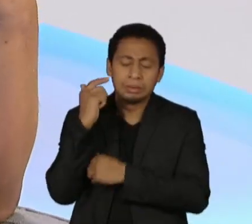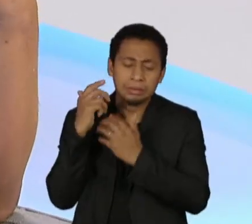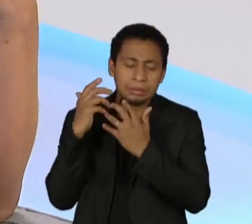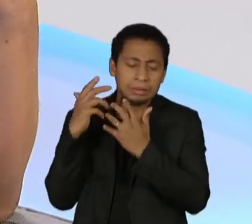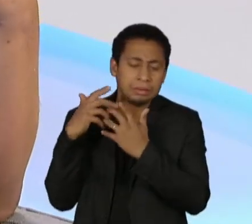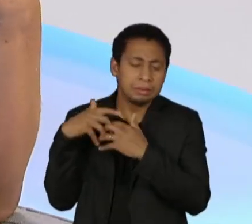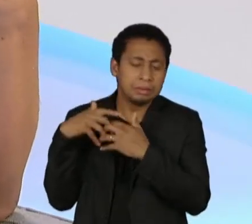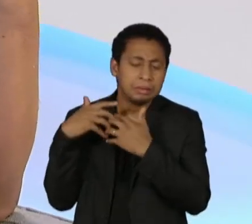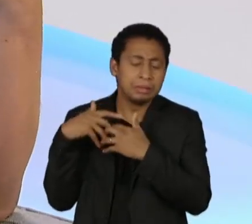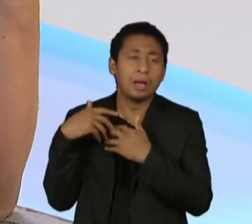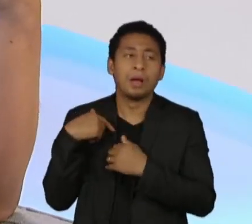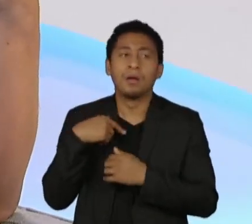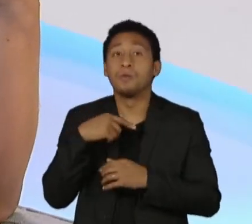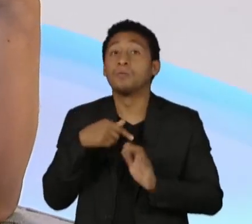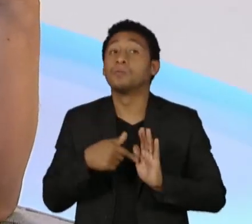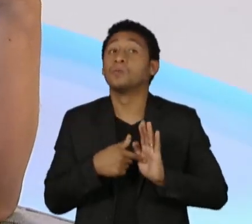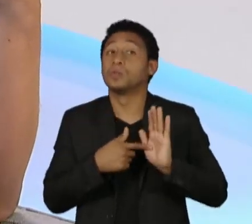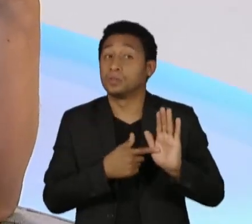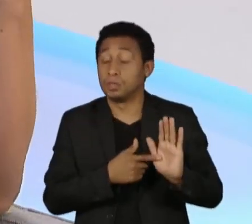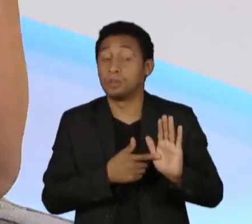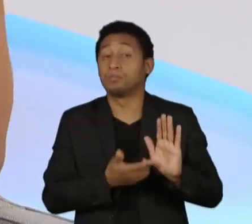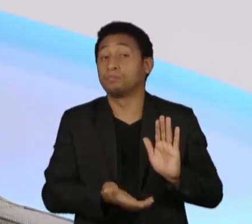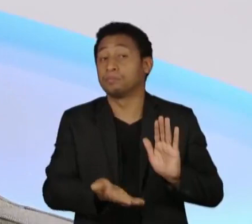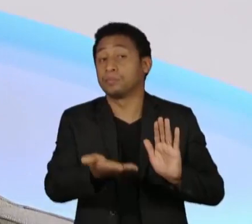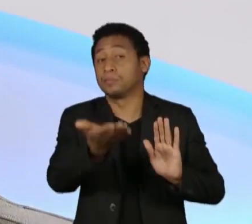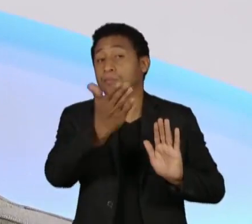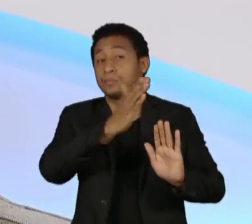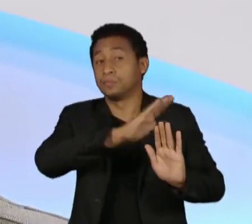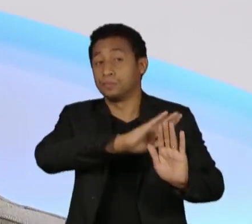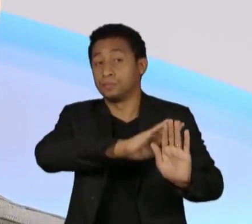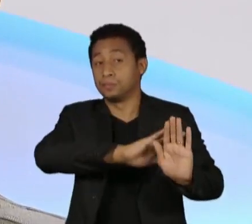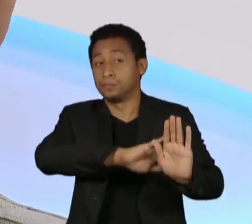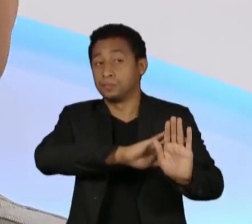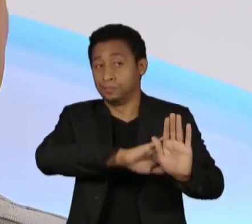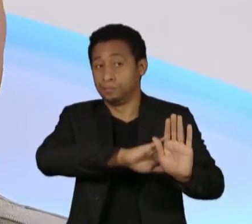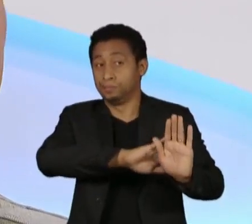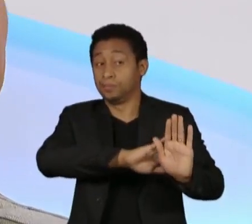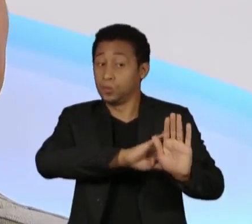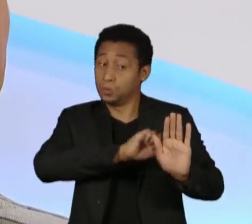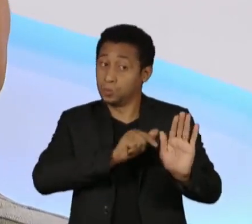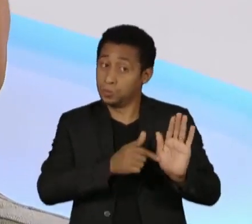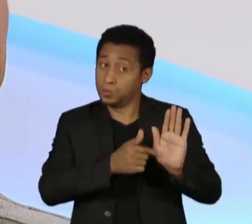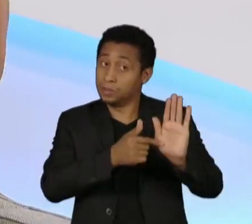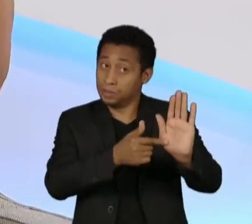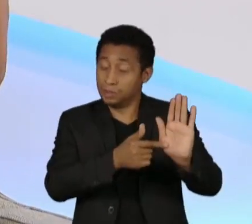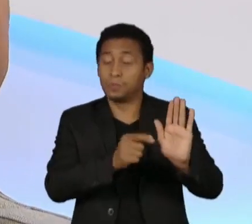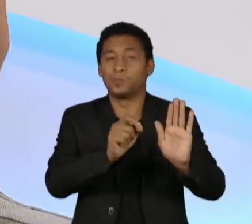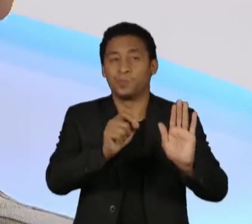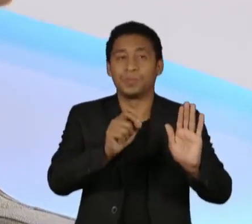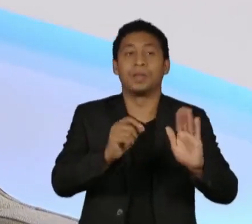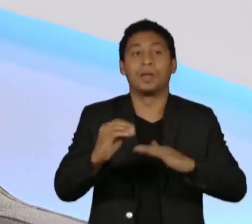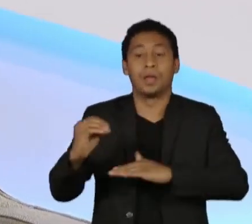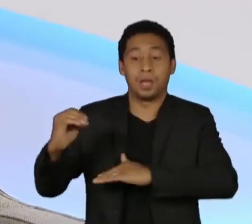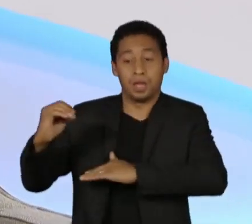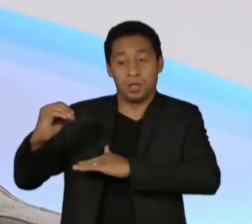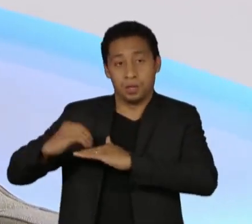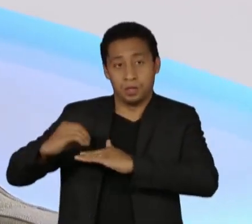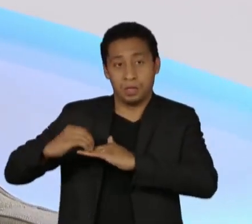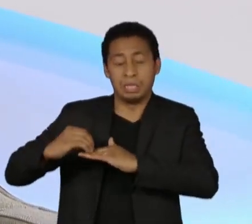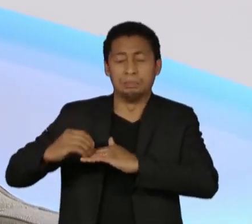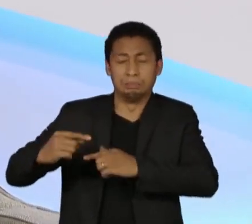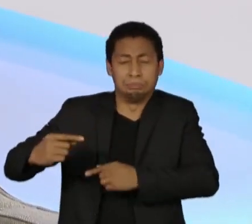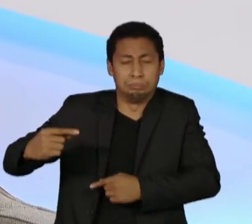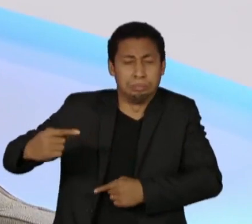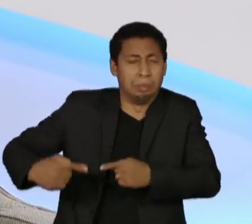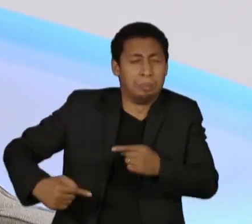que começa mais com a visão ideológica mesmo, inclusive tem uma briga com o Odebrecht porque o PT quer manter um pedaço